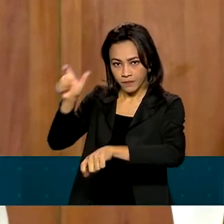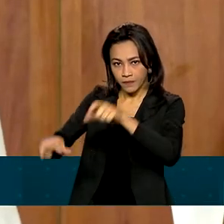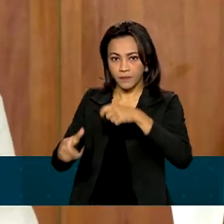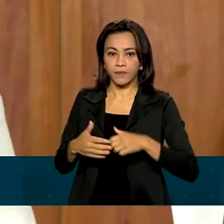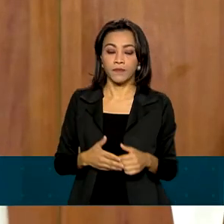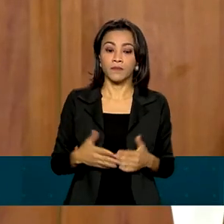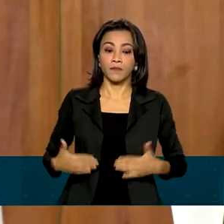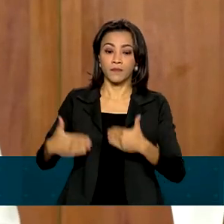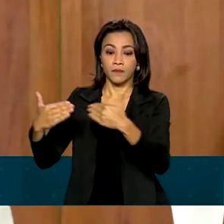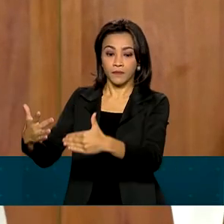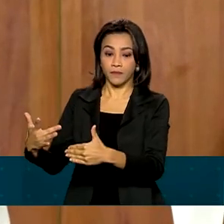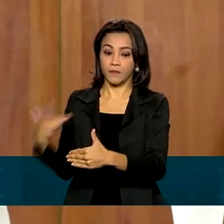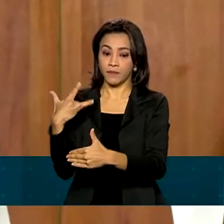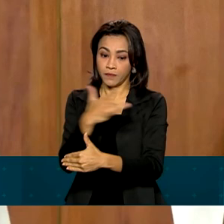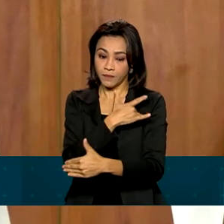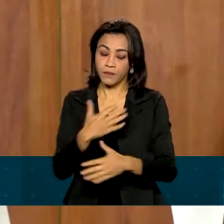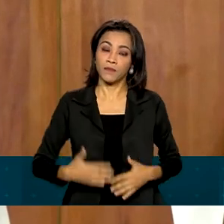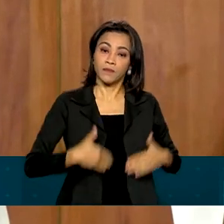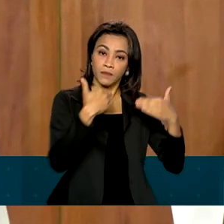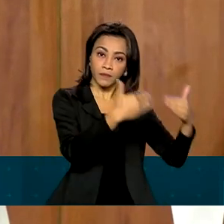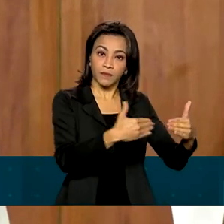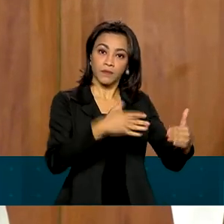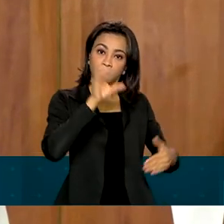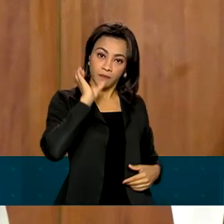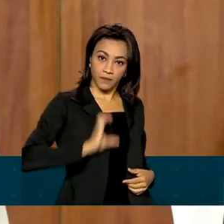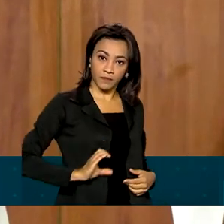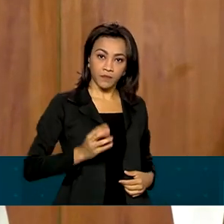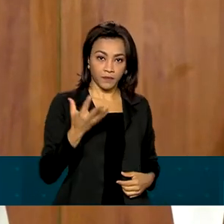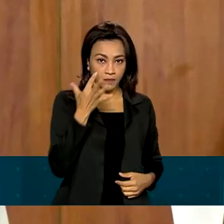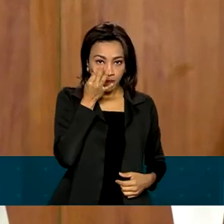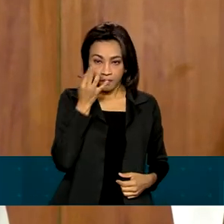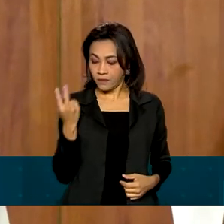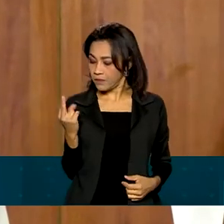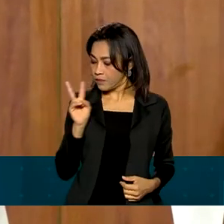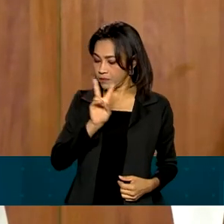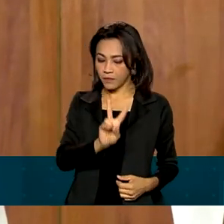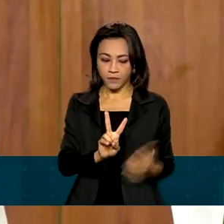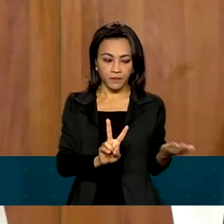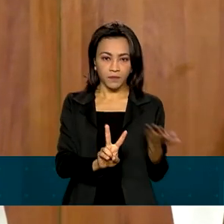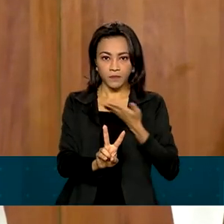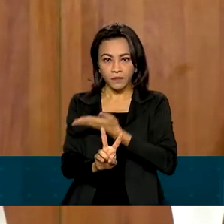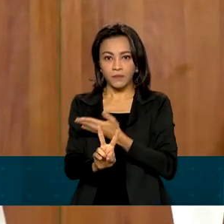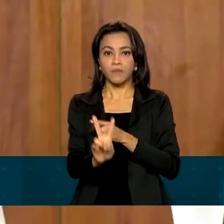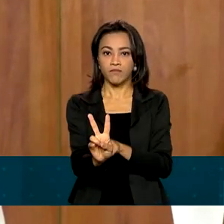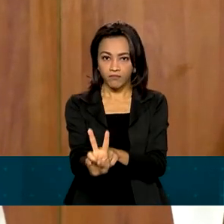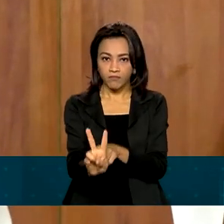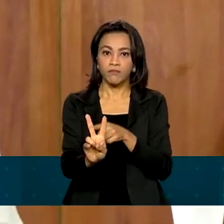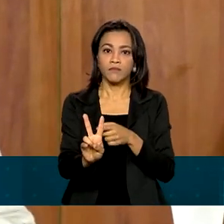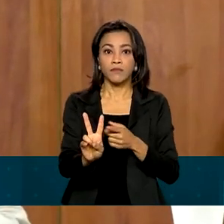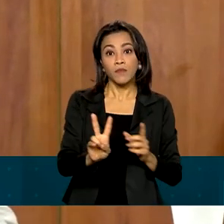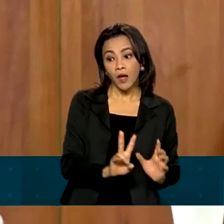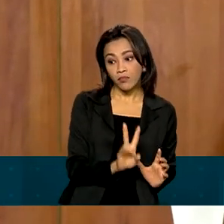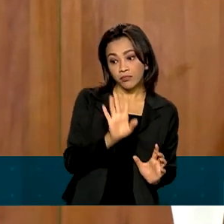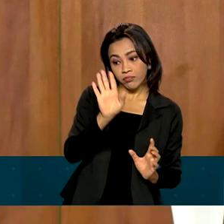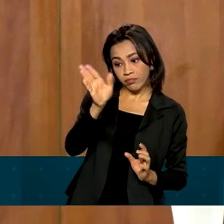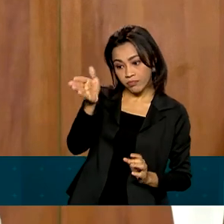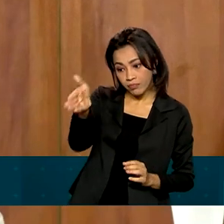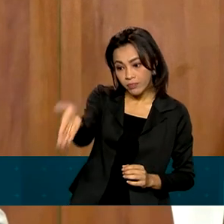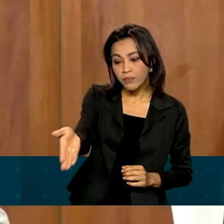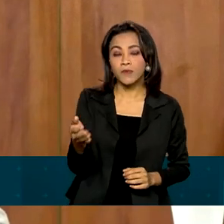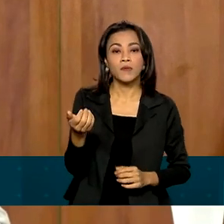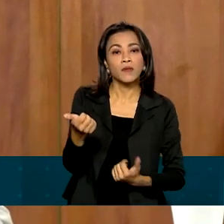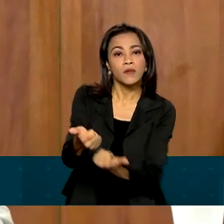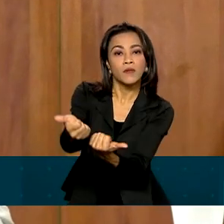Saúde e da Cidadania estão aqui comigo, estão acionados também, no primeiro momento, já estão coletivos à disposição do local para auxiliar os municípios